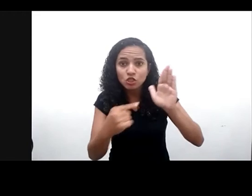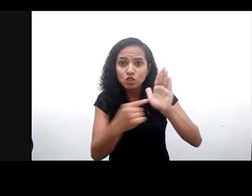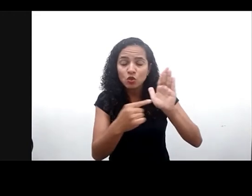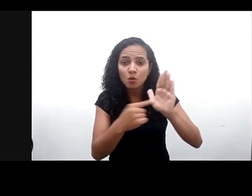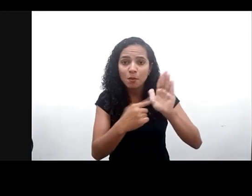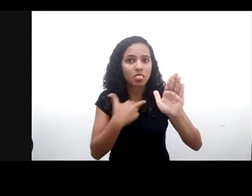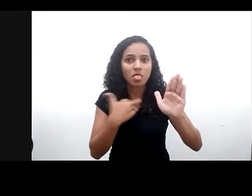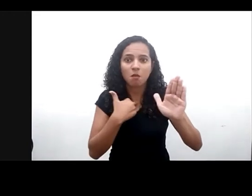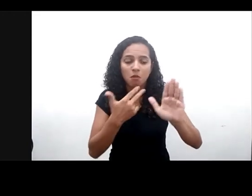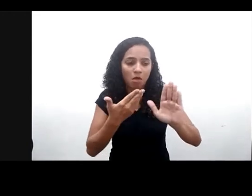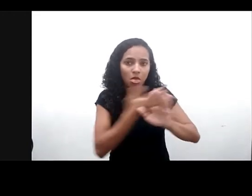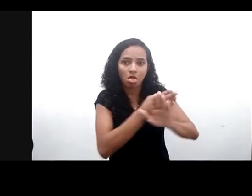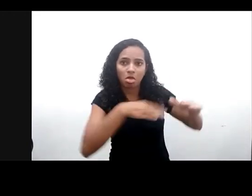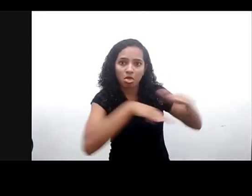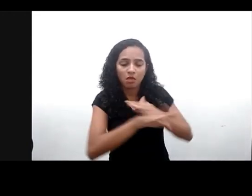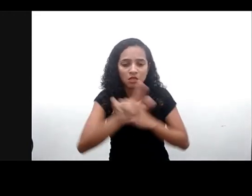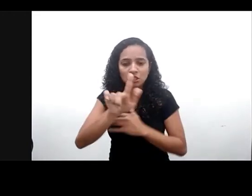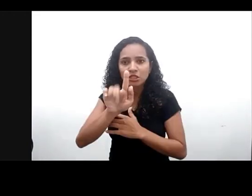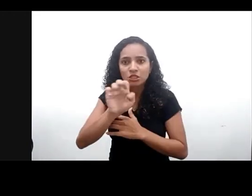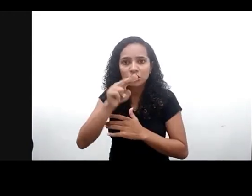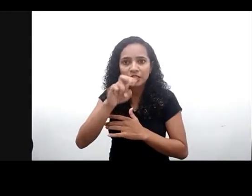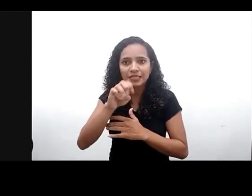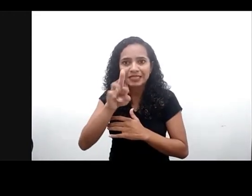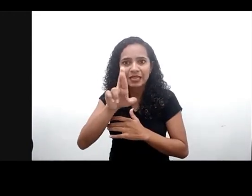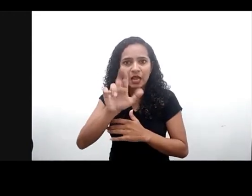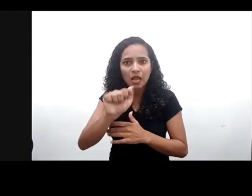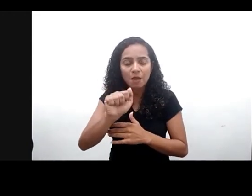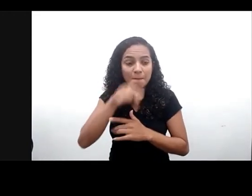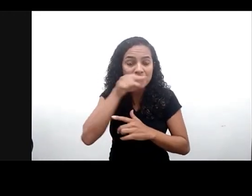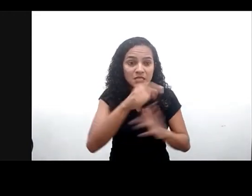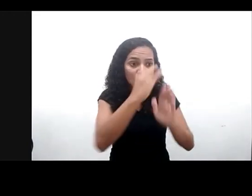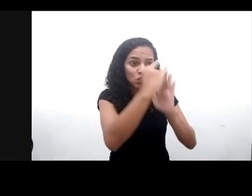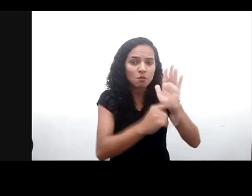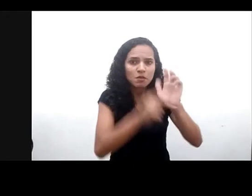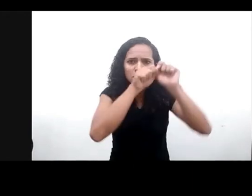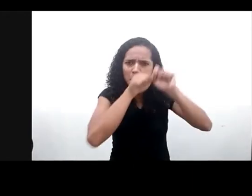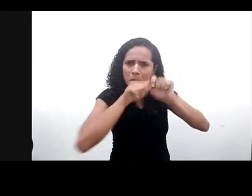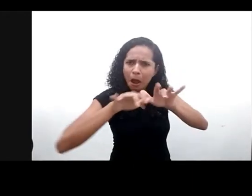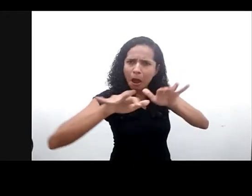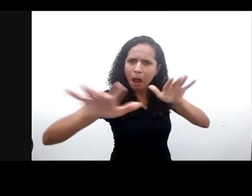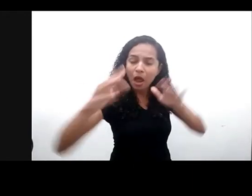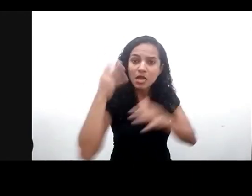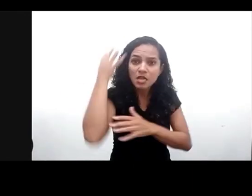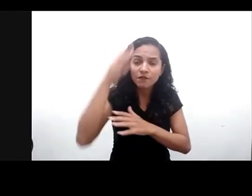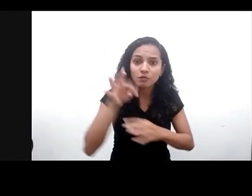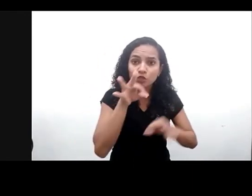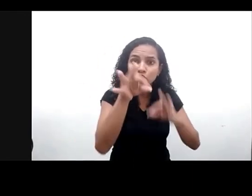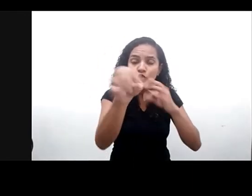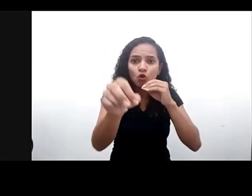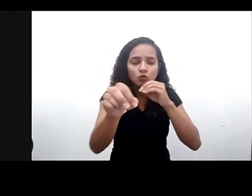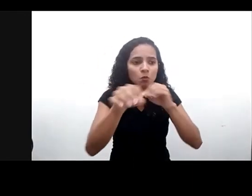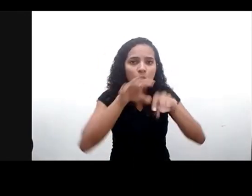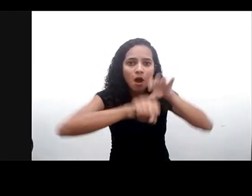paredes em Genebra. Tem que ser um documento que seja divulgado em eventos como este e que se divulgue